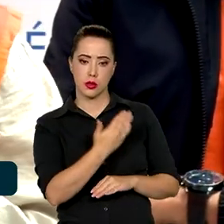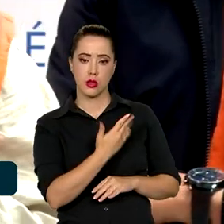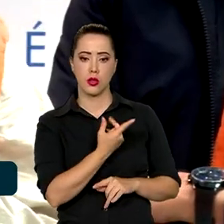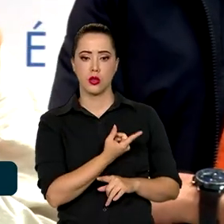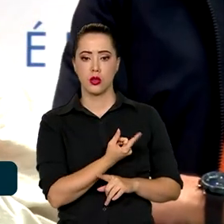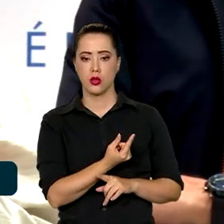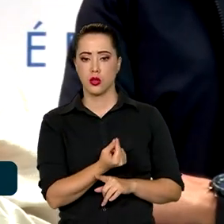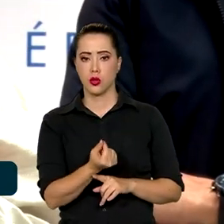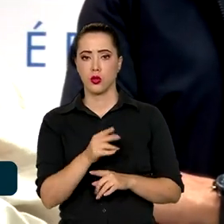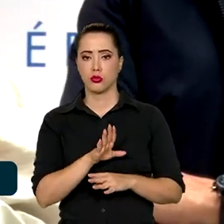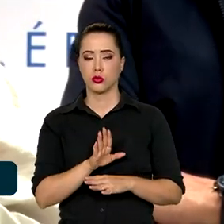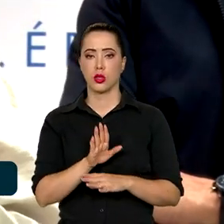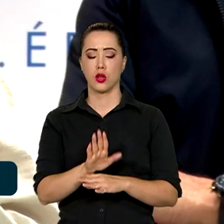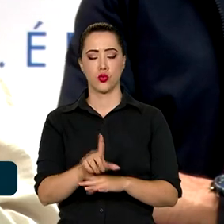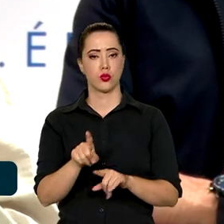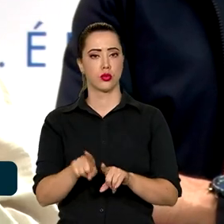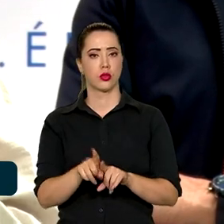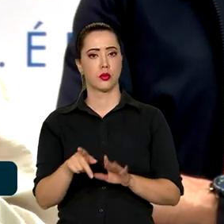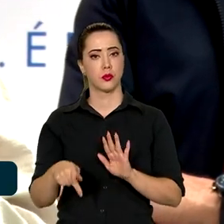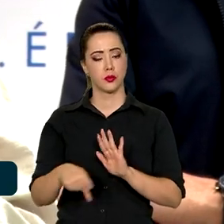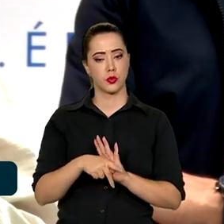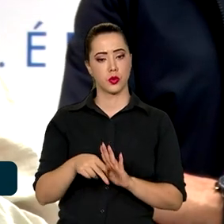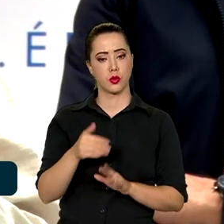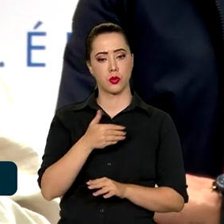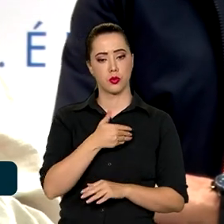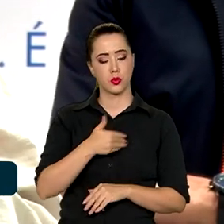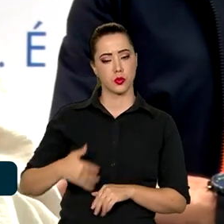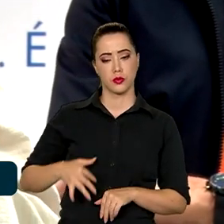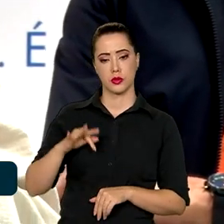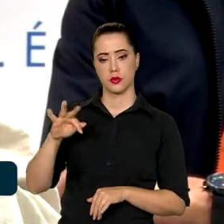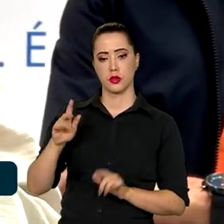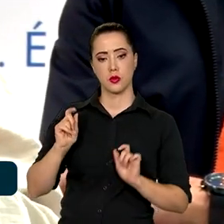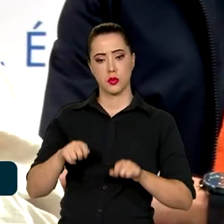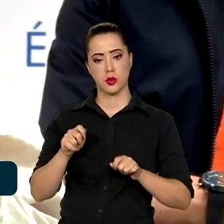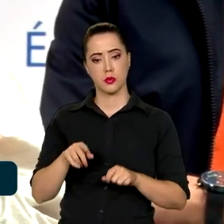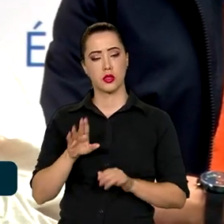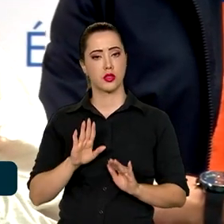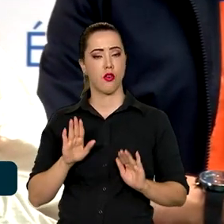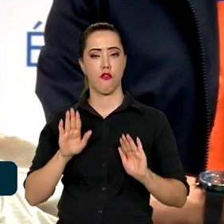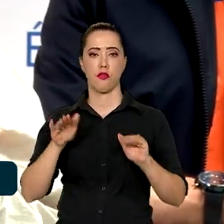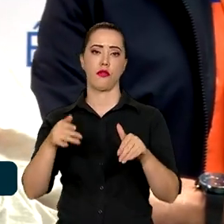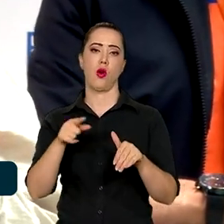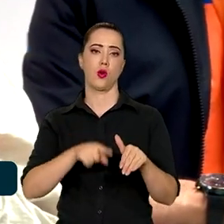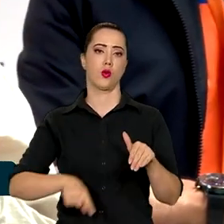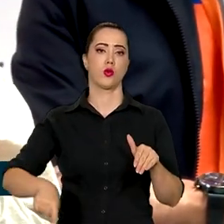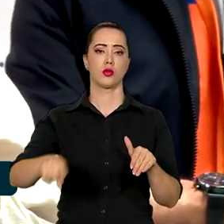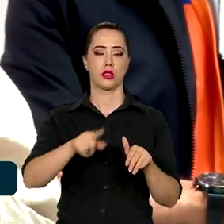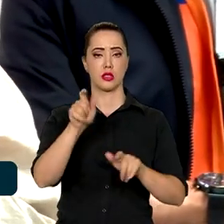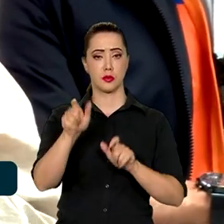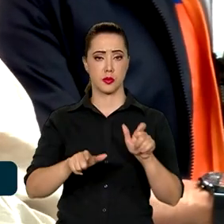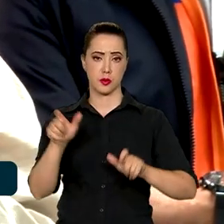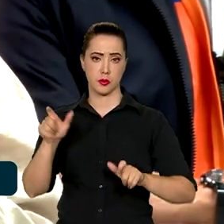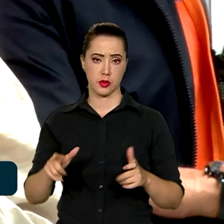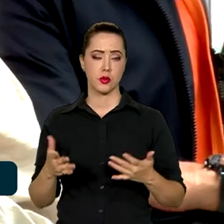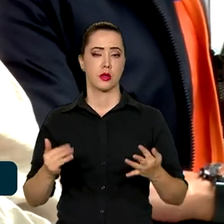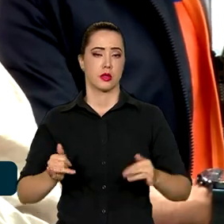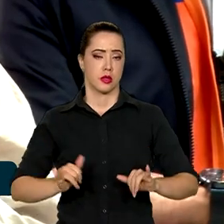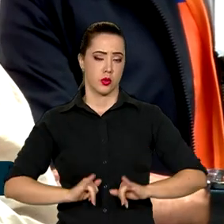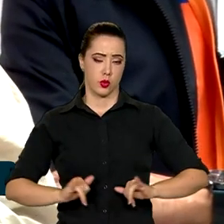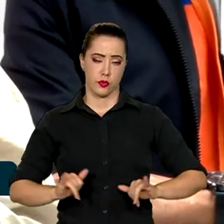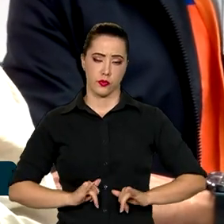muitas dessas iniciativas que permitem um benefício direto para as pessoas que foram